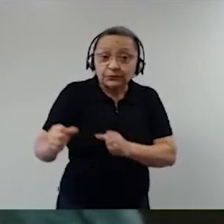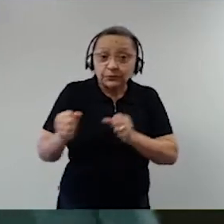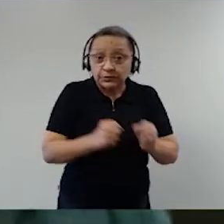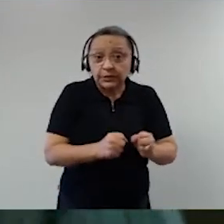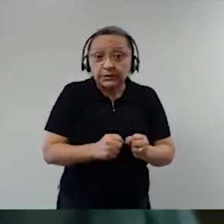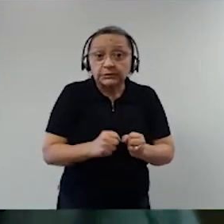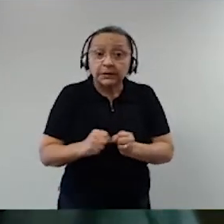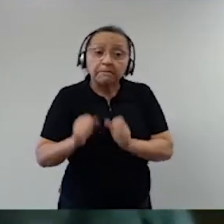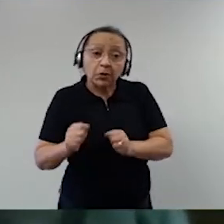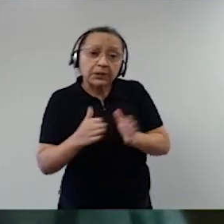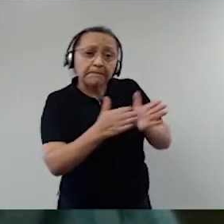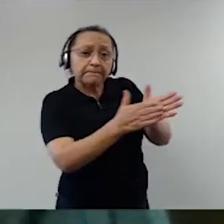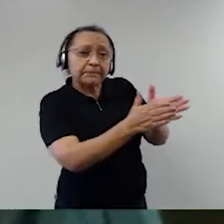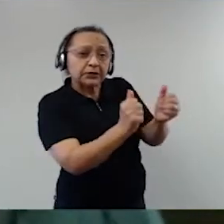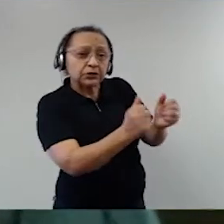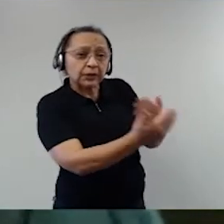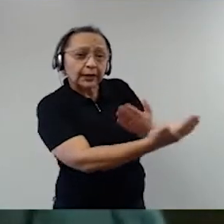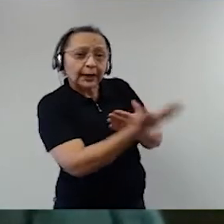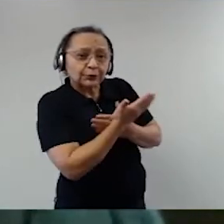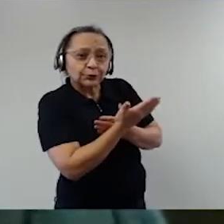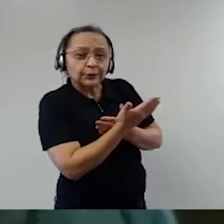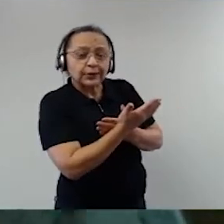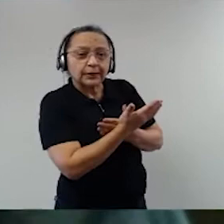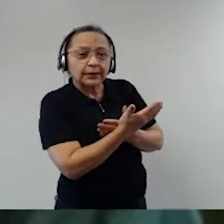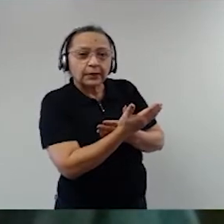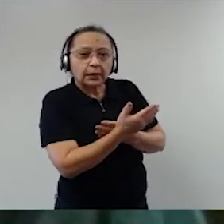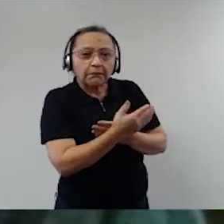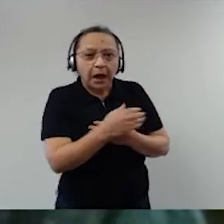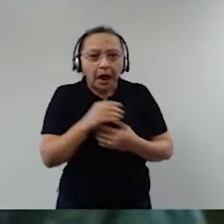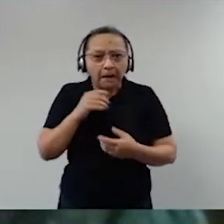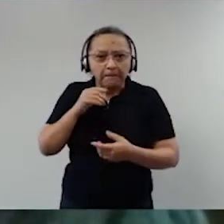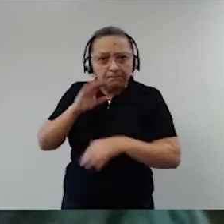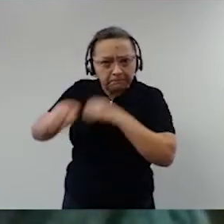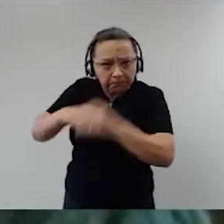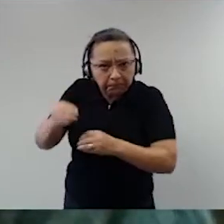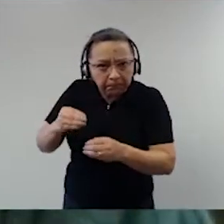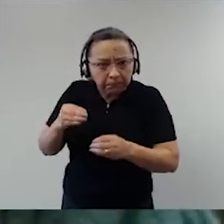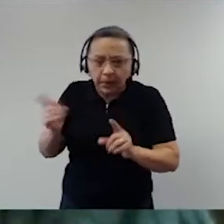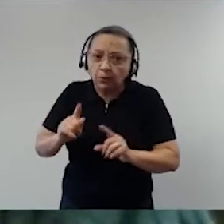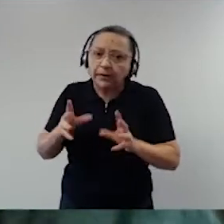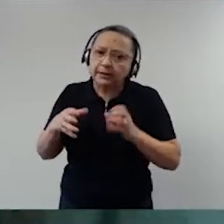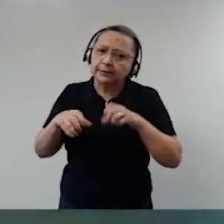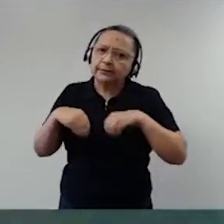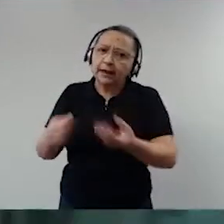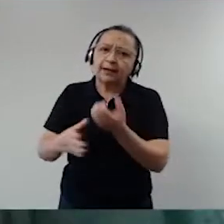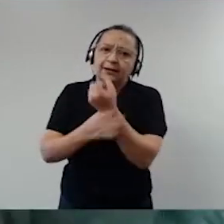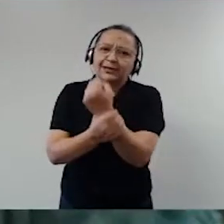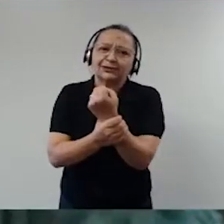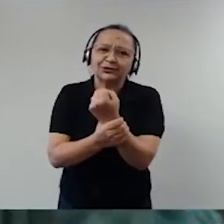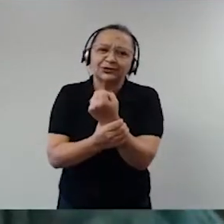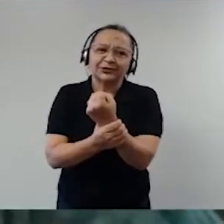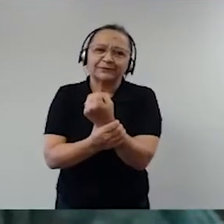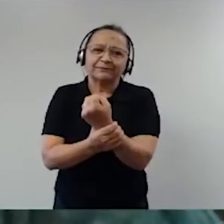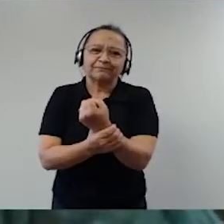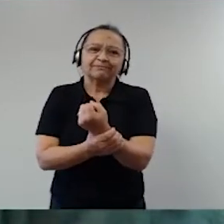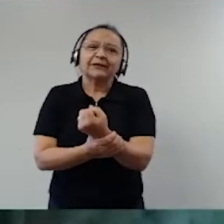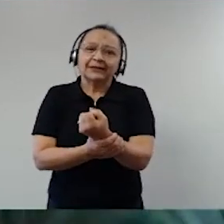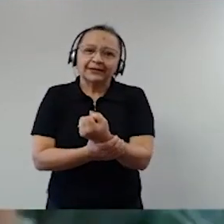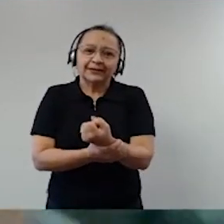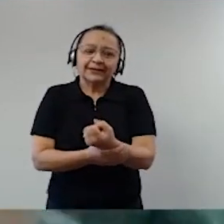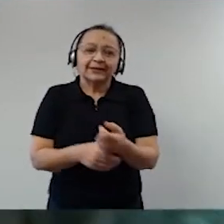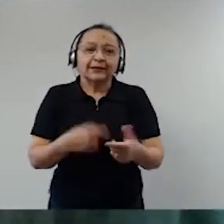Armadas, não para conflitar, mas para garantir. Isso que estou dizendo aqui, conversei, repetidas vezes,